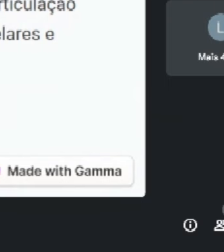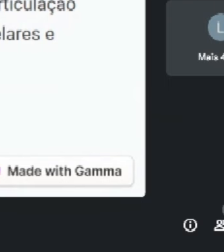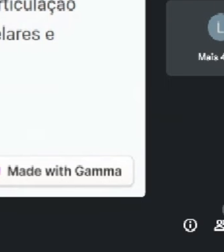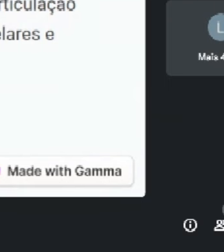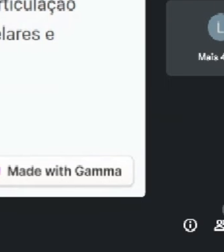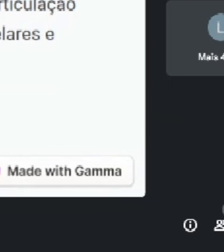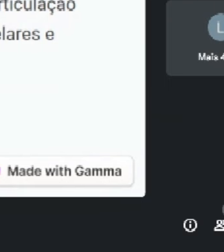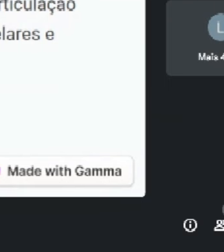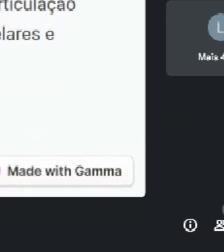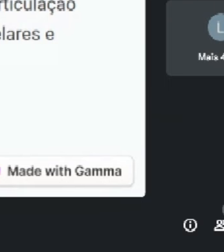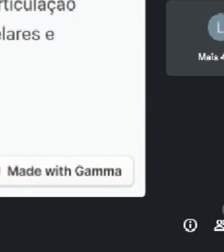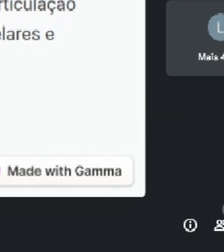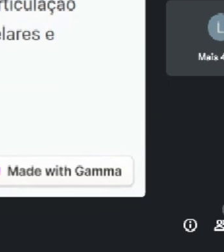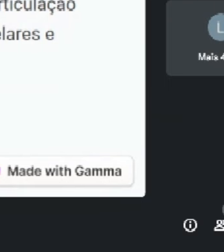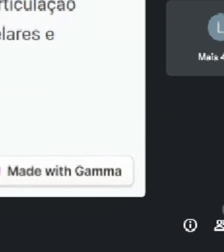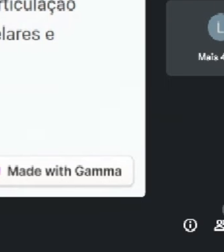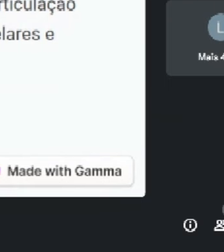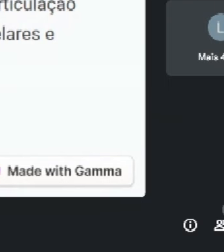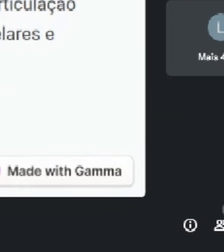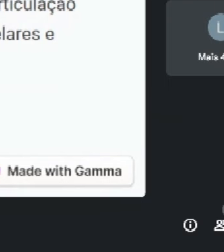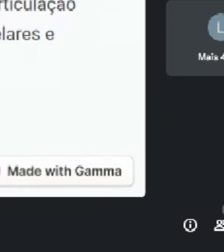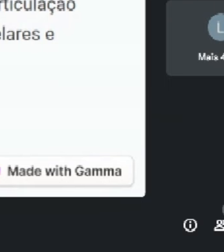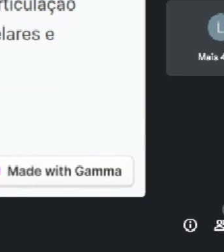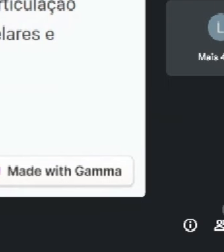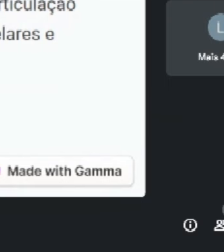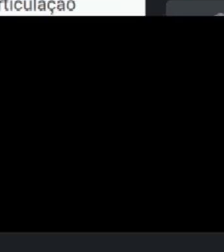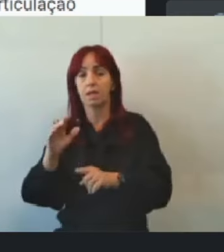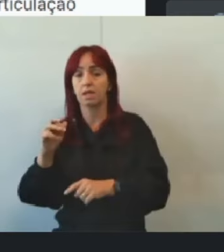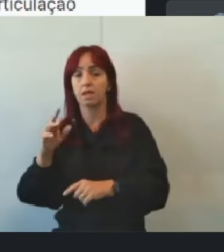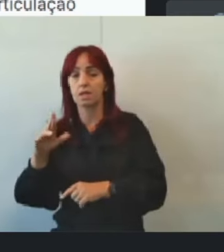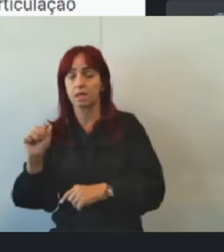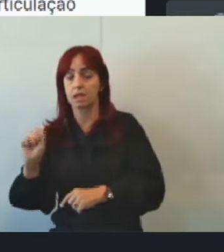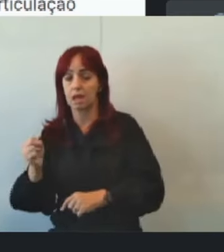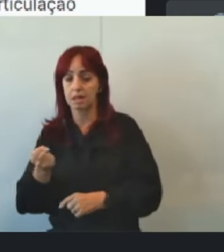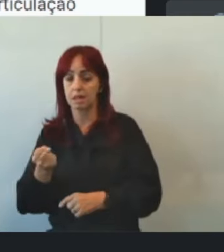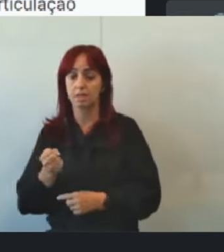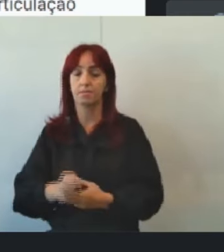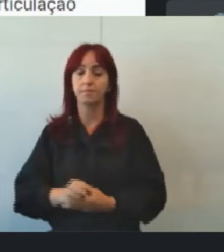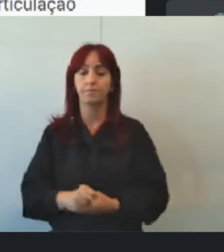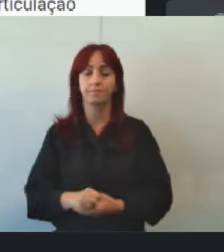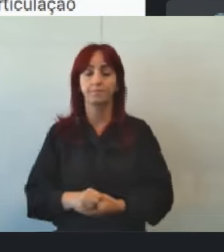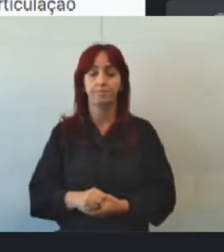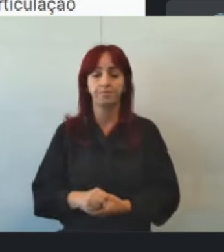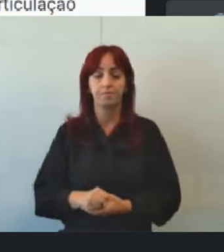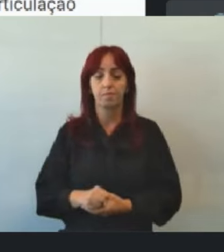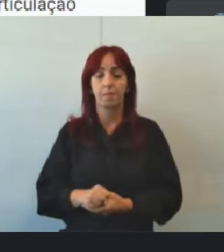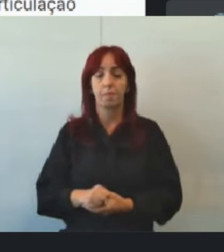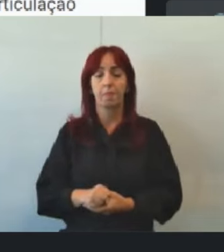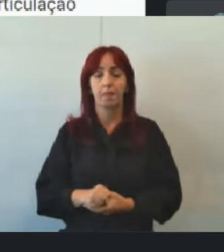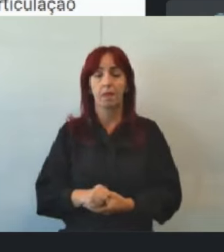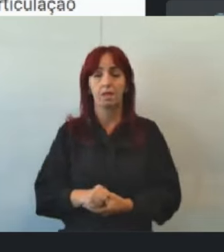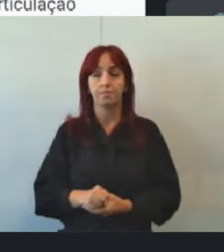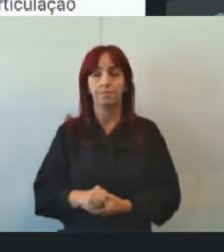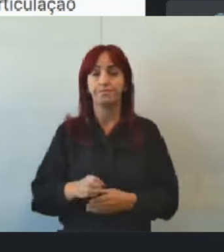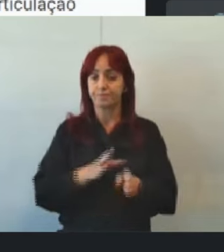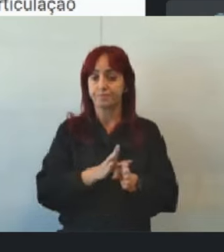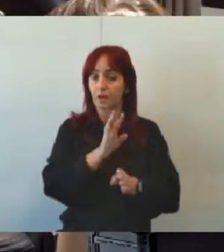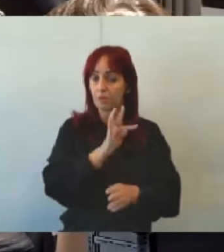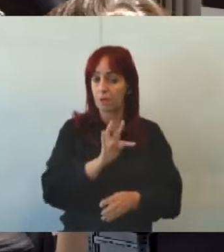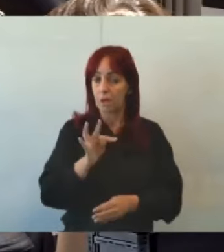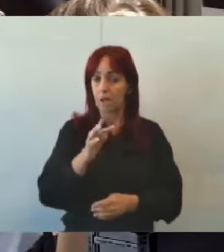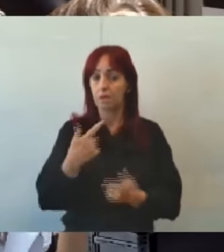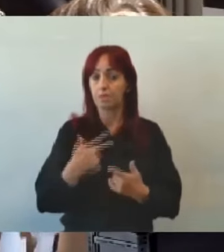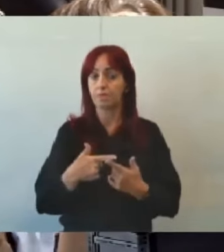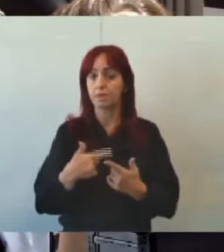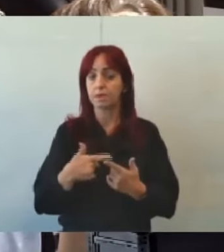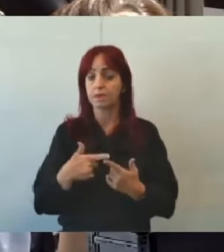e o CRAS, também, que foi falado ali para a gente. E é também um dos questionamentos que os conselheiros falaram, que, às vezes, muitas das vezes,